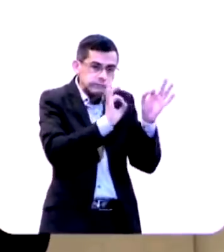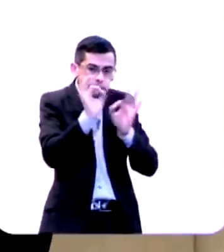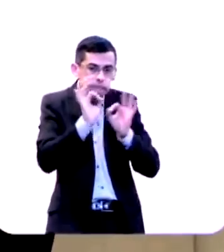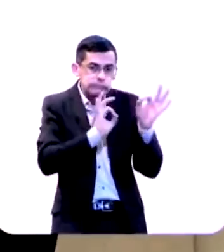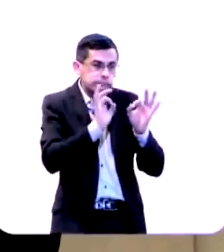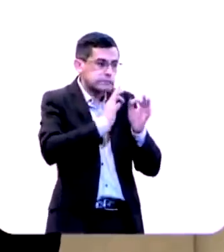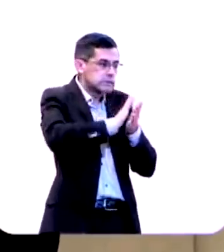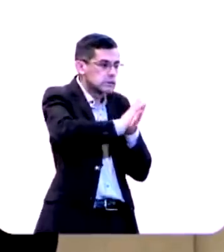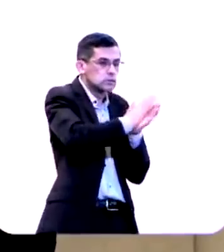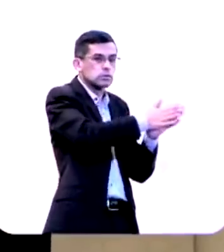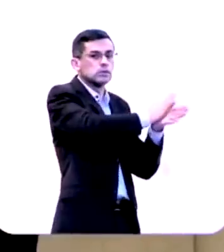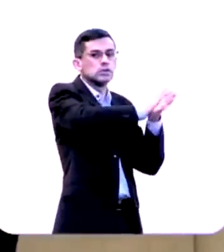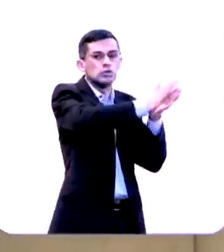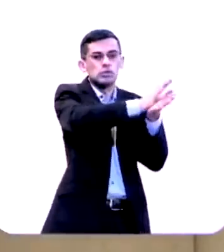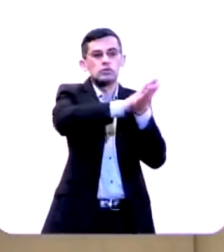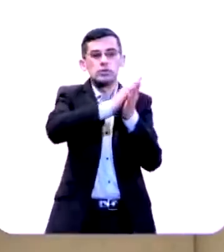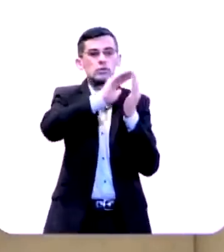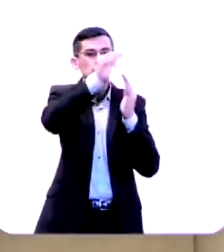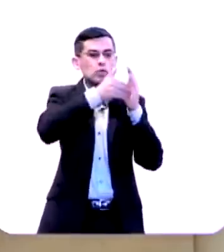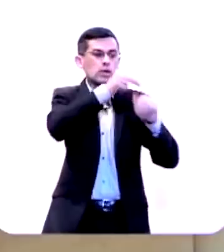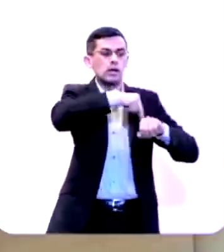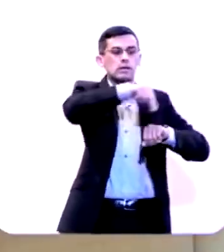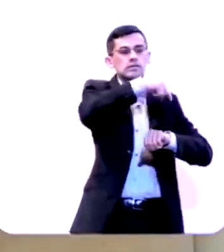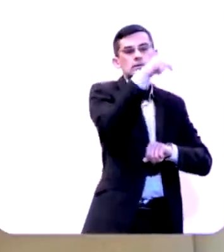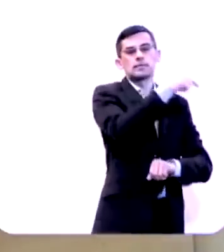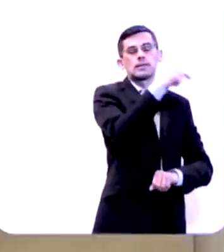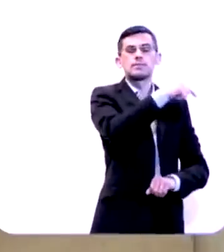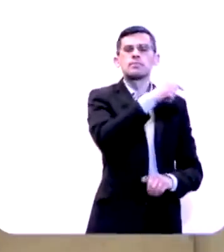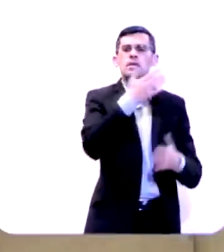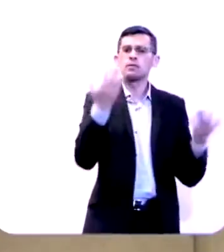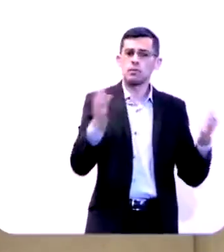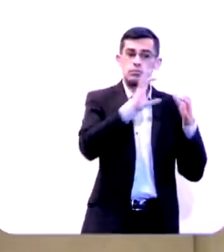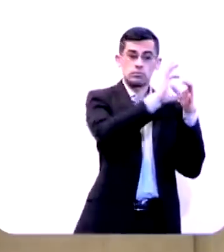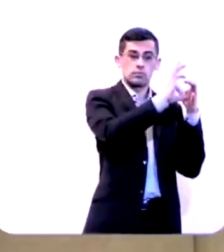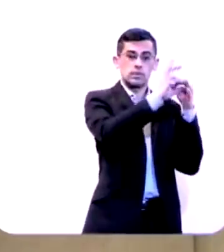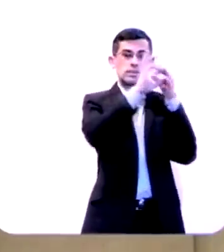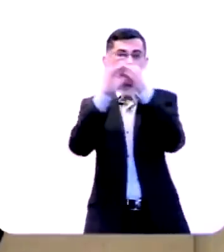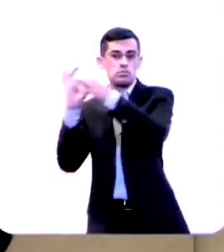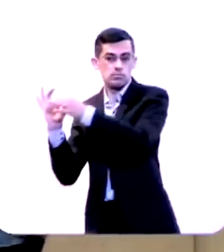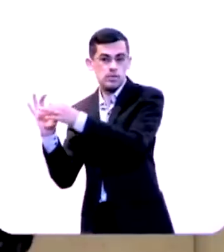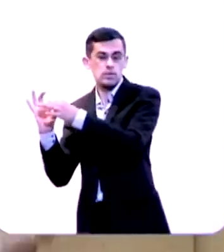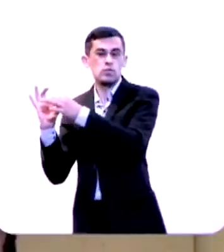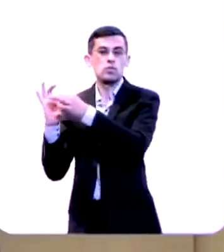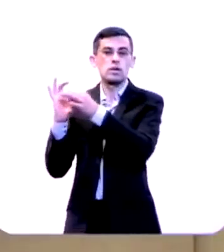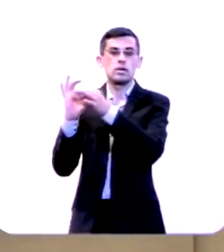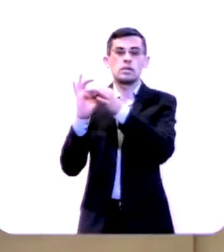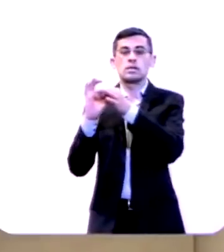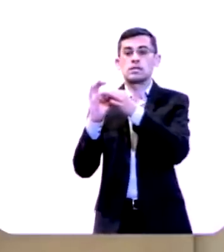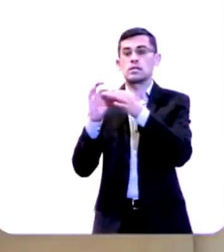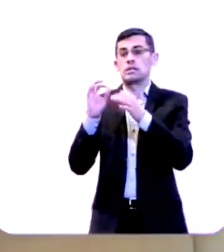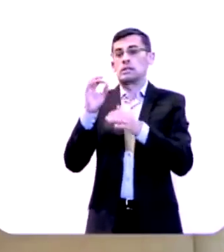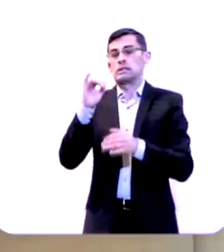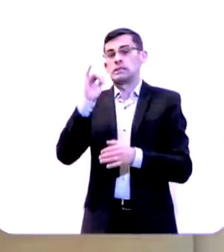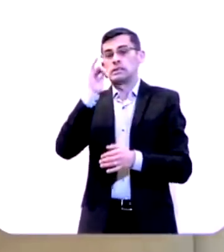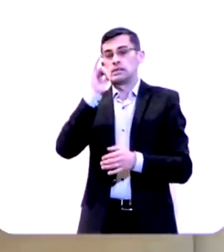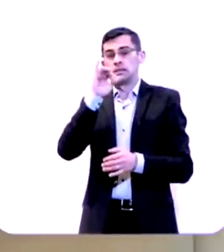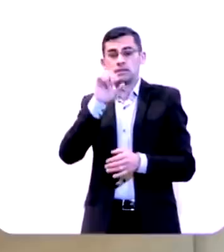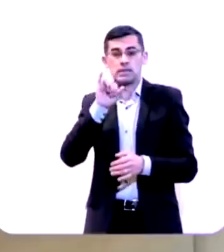de destruir aquela nação. E é nesse contexto que a profecia